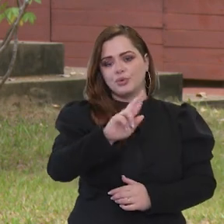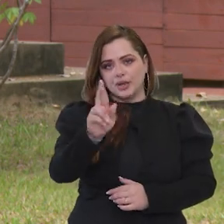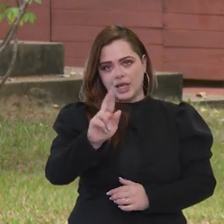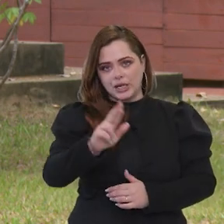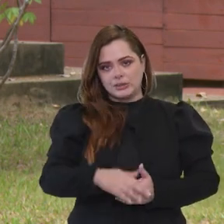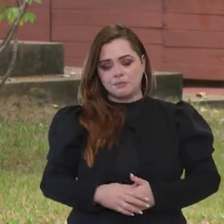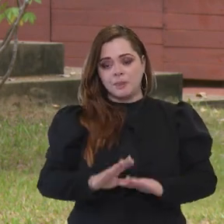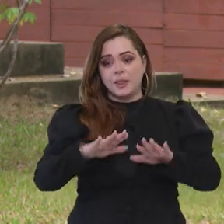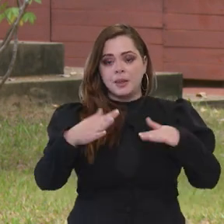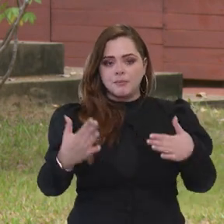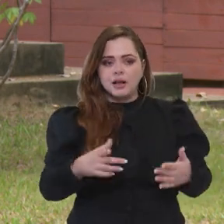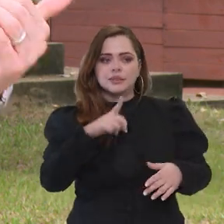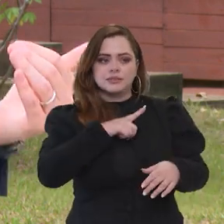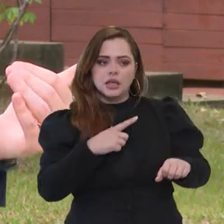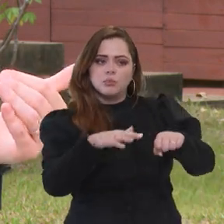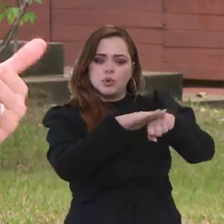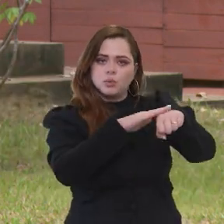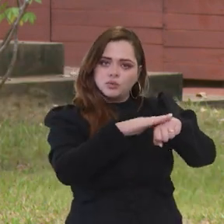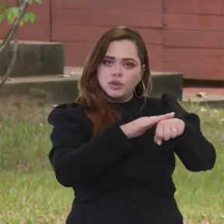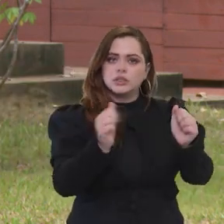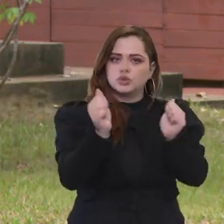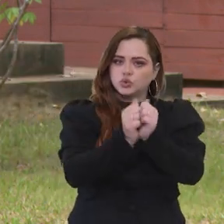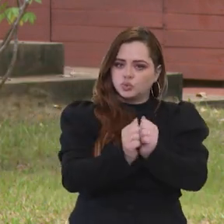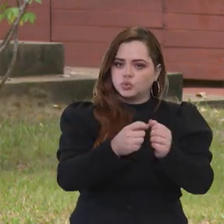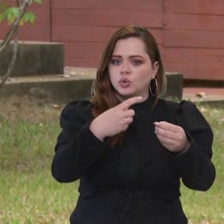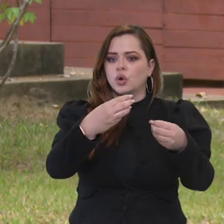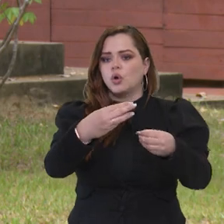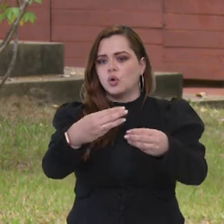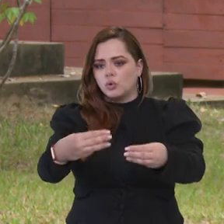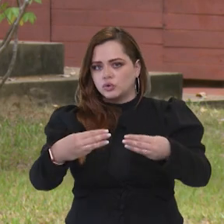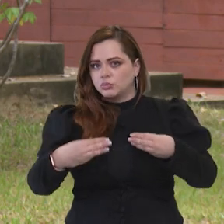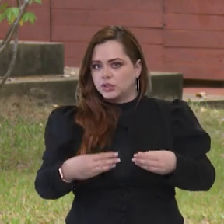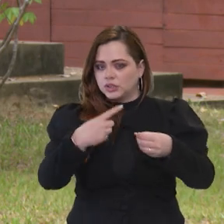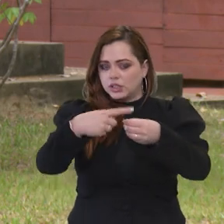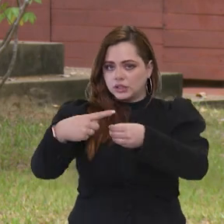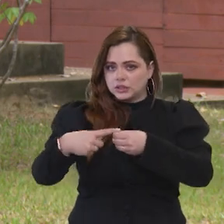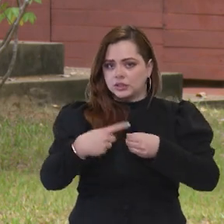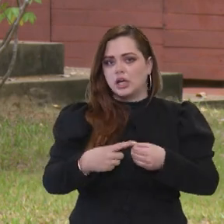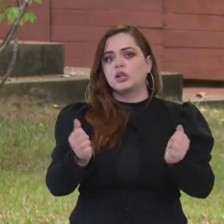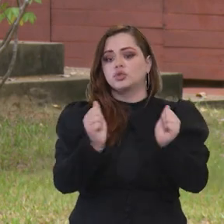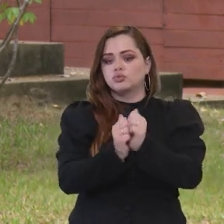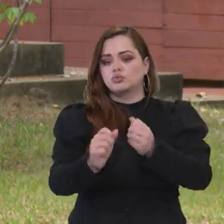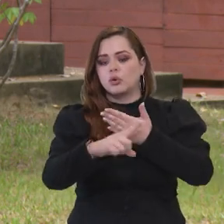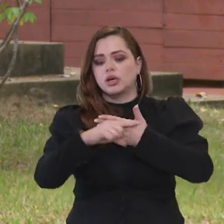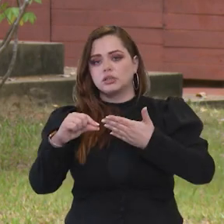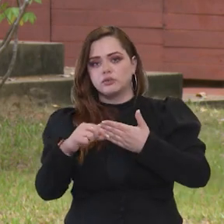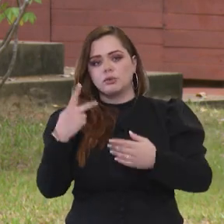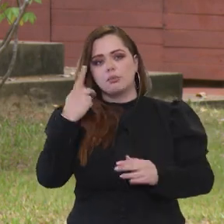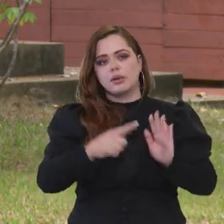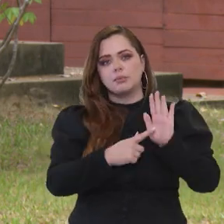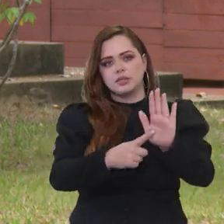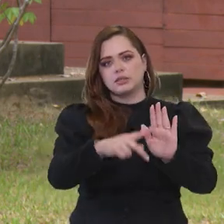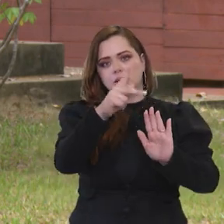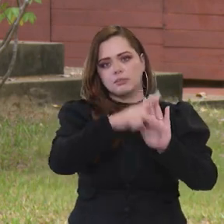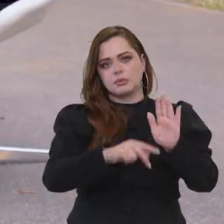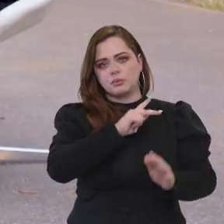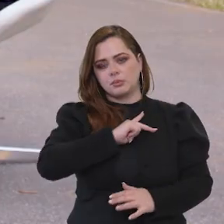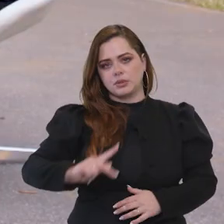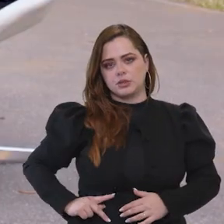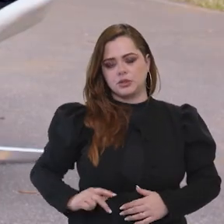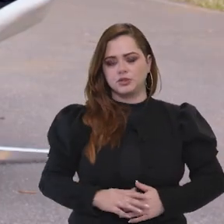ainda está em estudo, em diálogo tanto com o Ministério da Cidade como com a Casa Civil, para que nós possamos apresentar isso ao presidente.